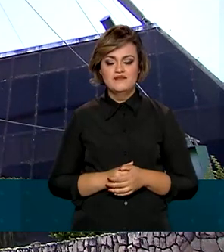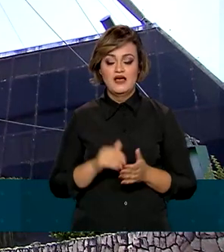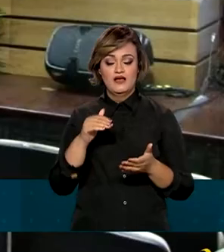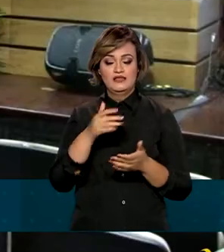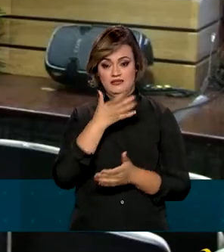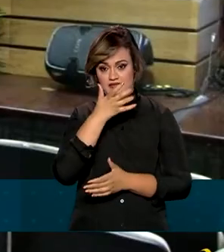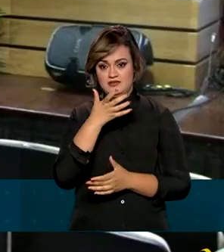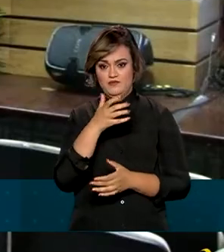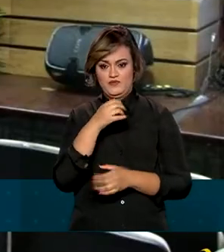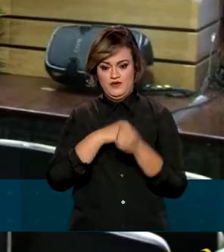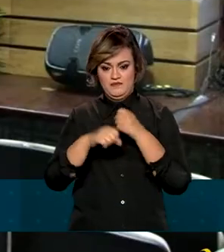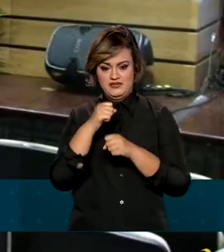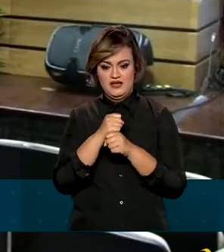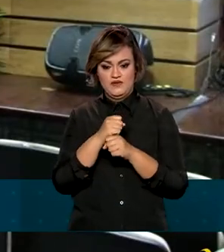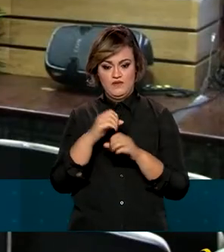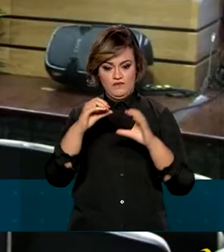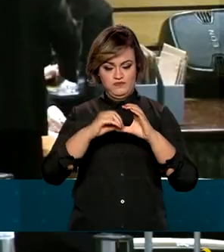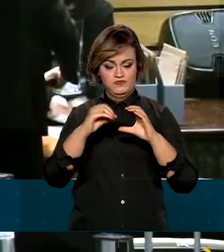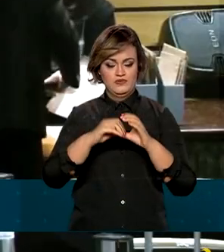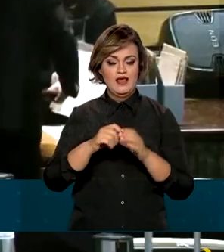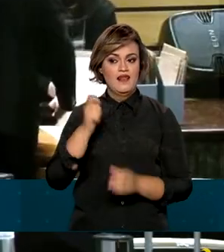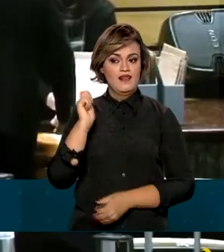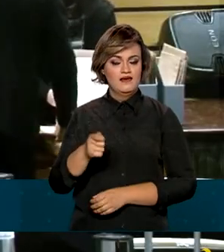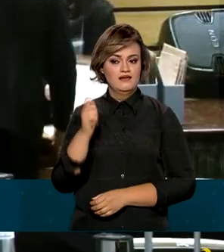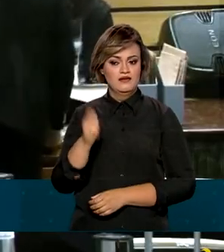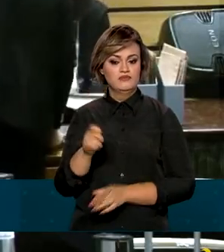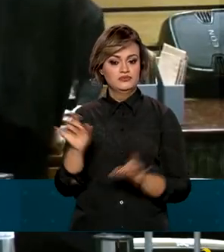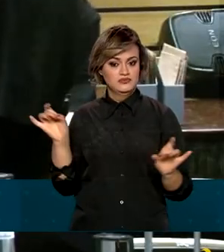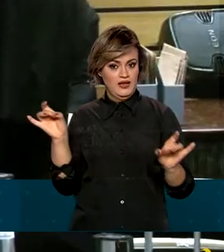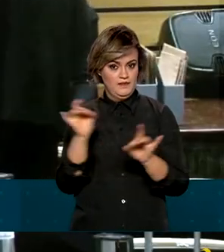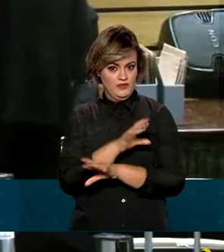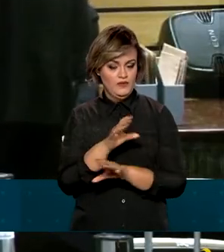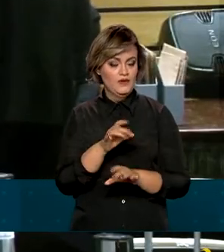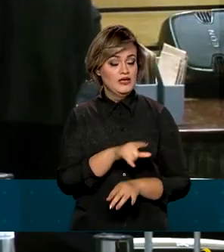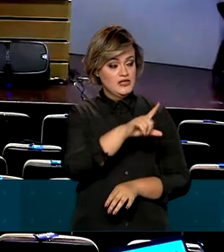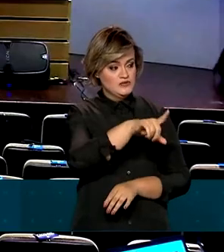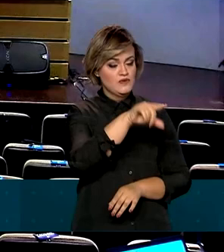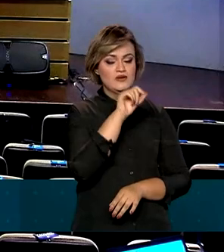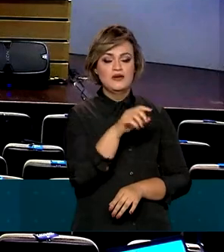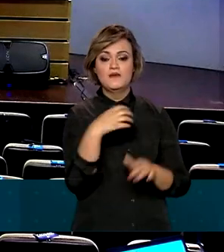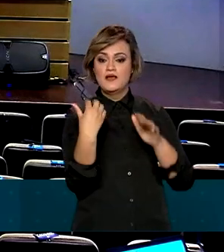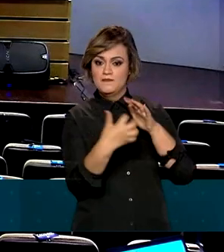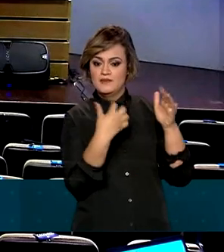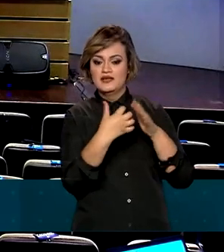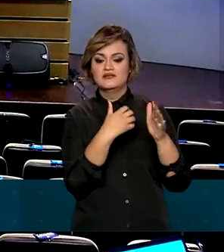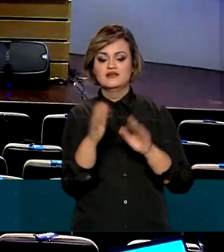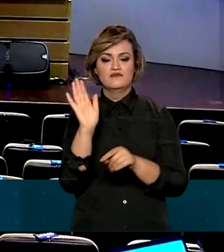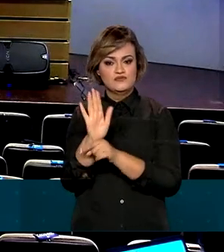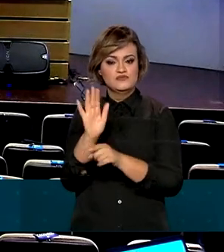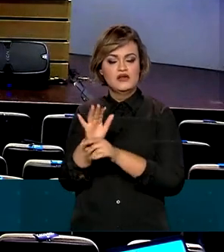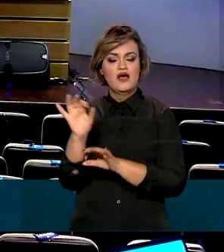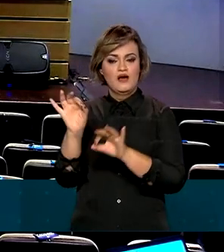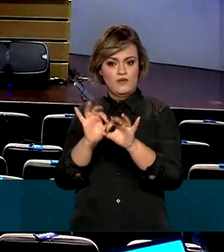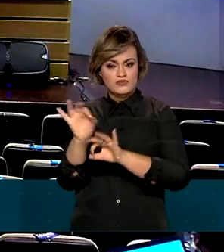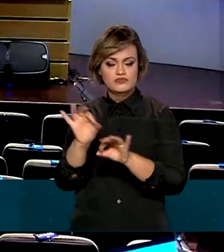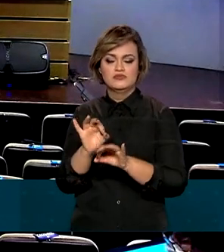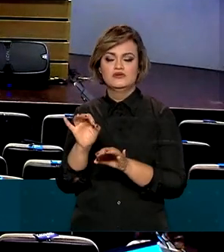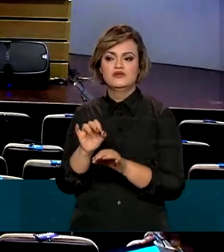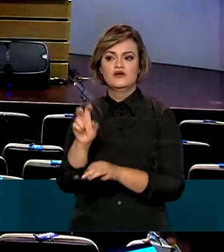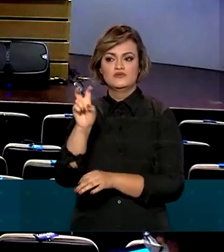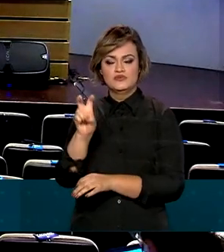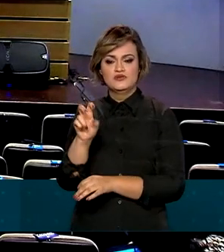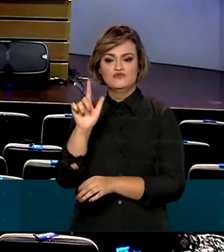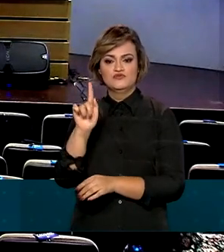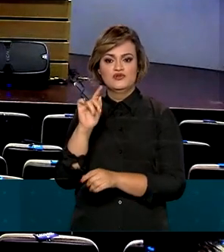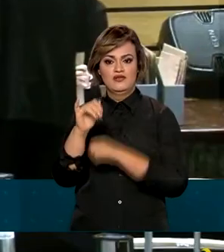passado, a agência concluiu o leilão para a escolha das empresas responsáveis pela implementação da quinta geração de